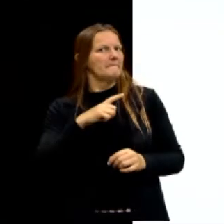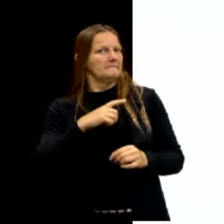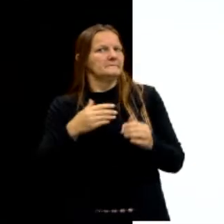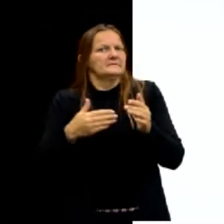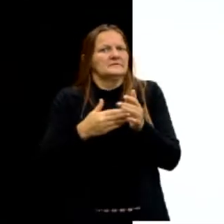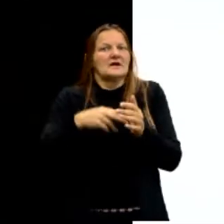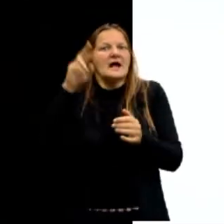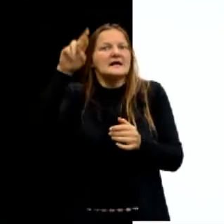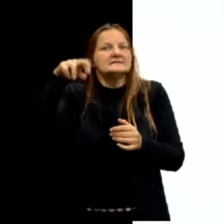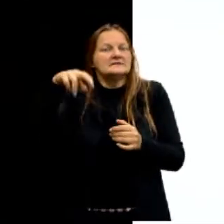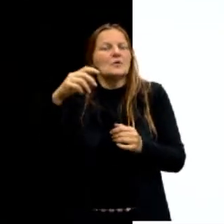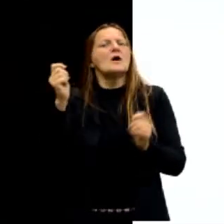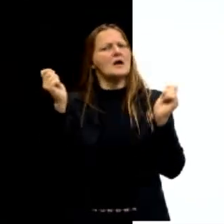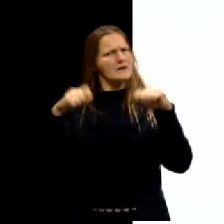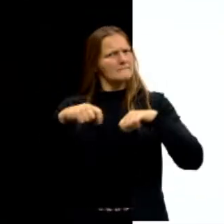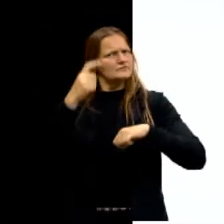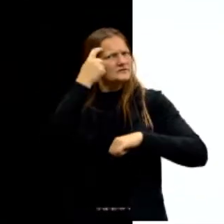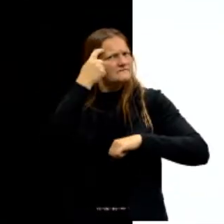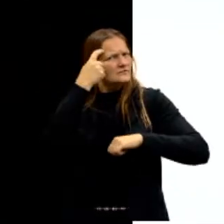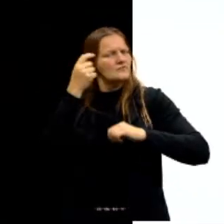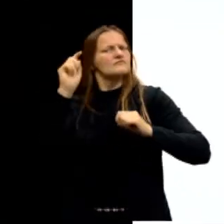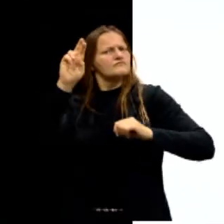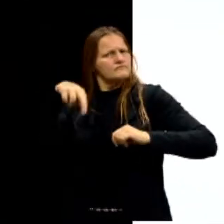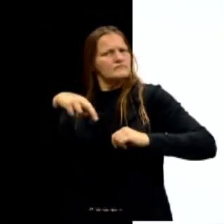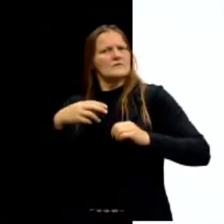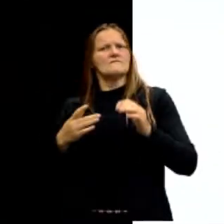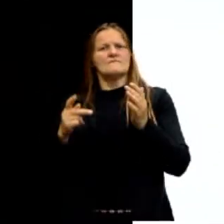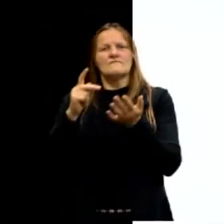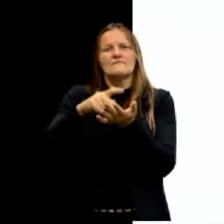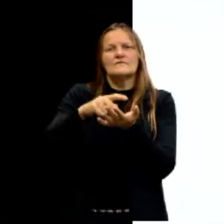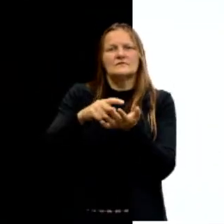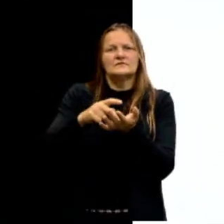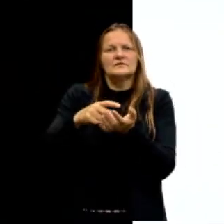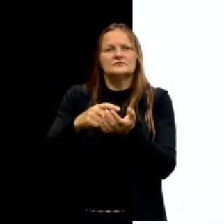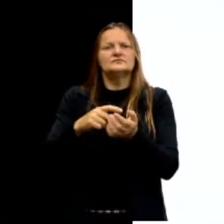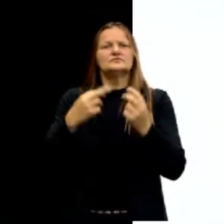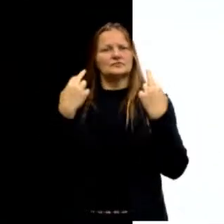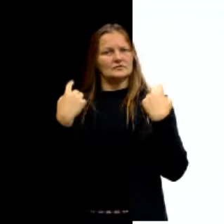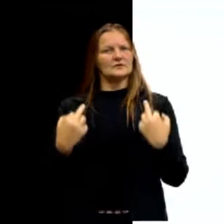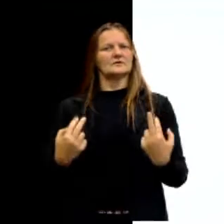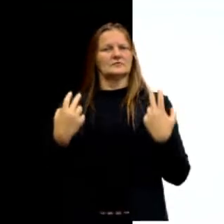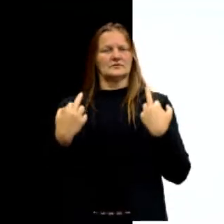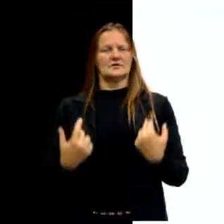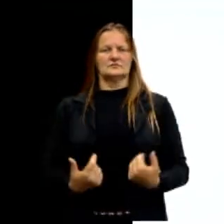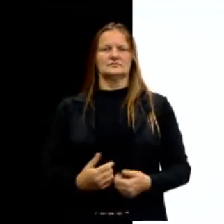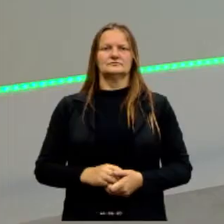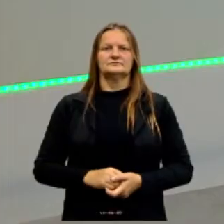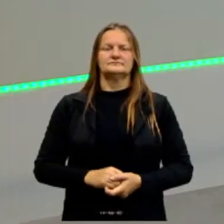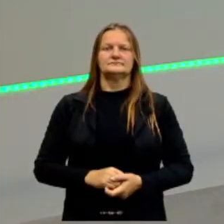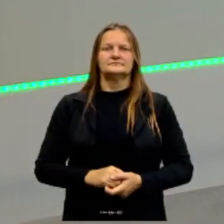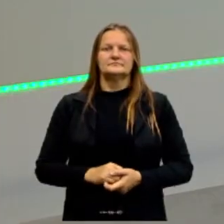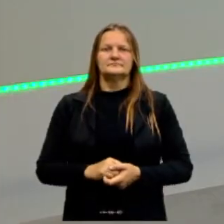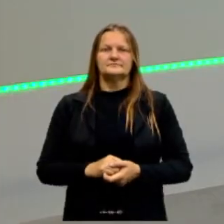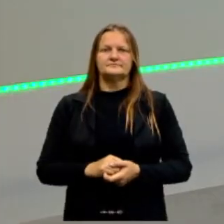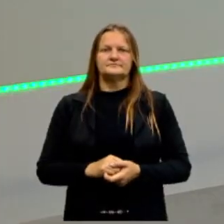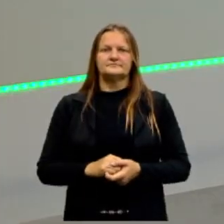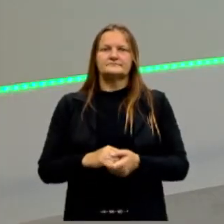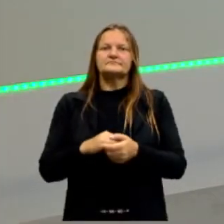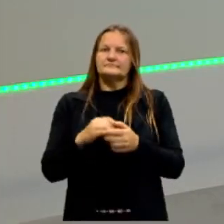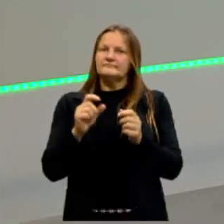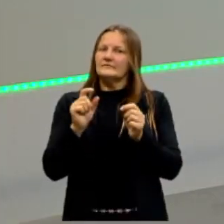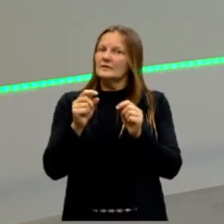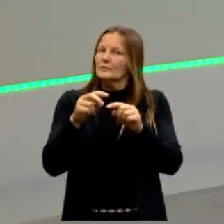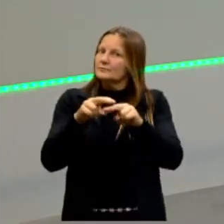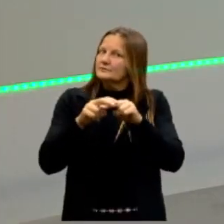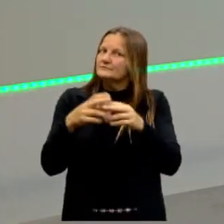a razão humana é capaz de alcançar certas verdades por seus meios naturais. É a citação, a primeira parte da questão